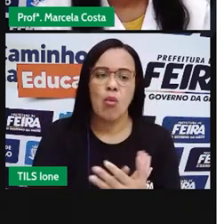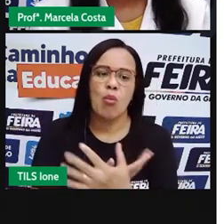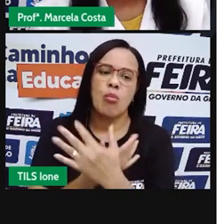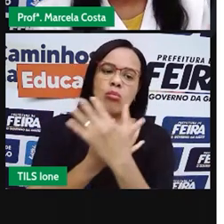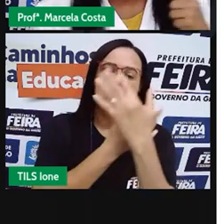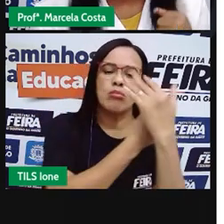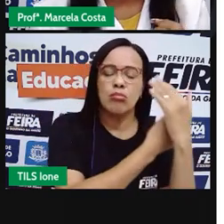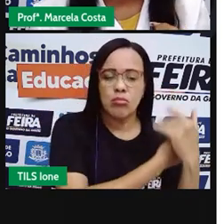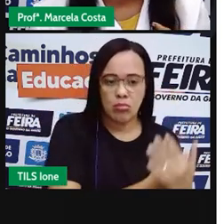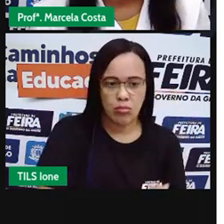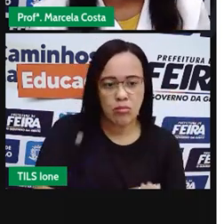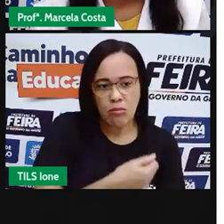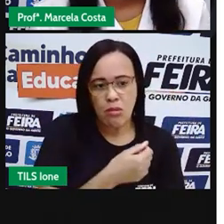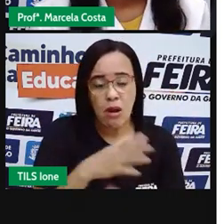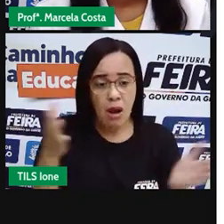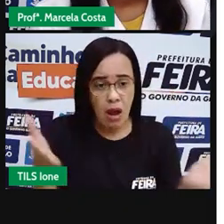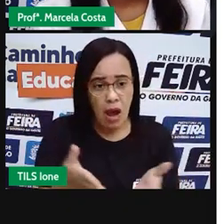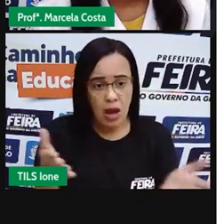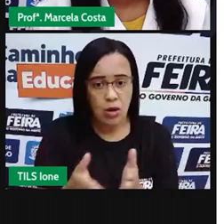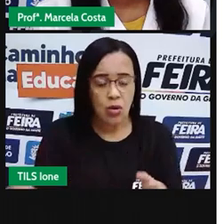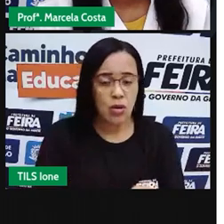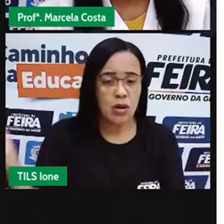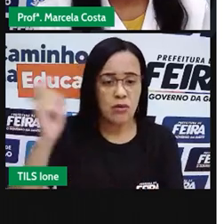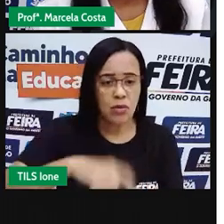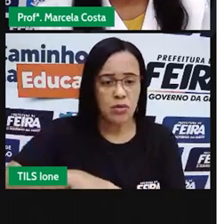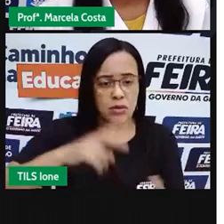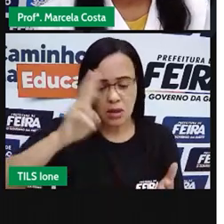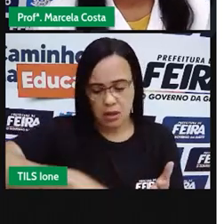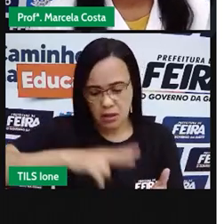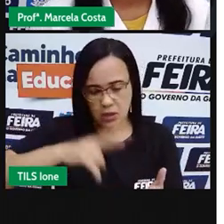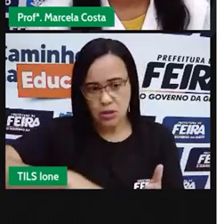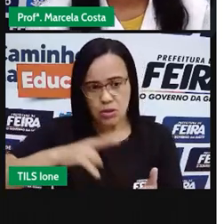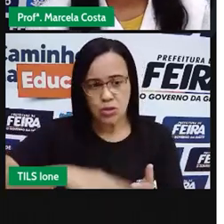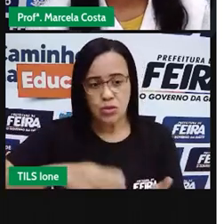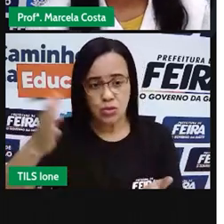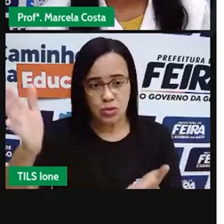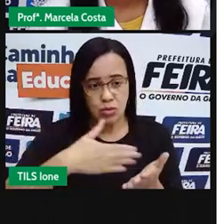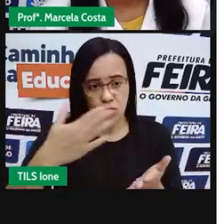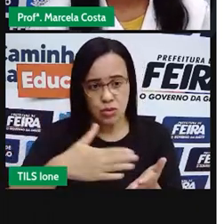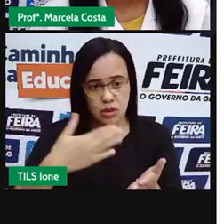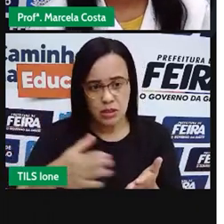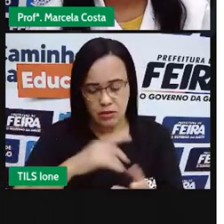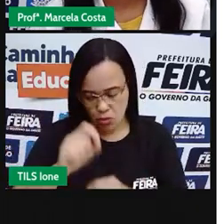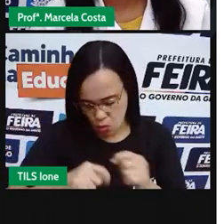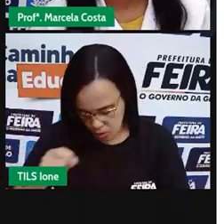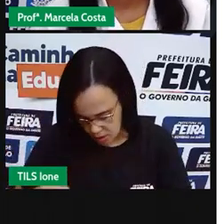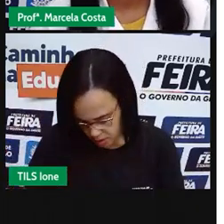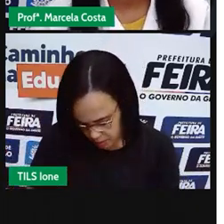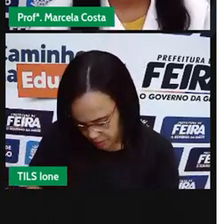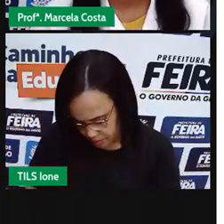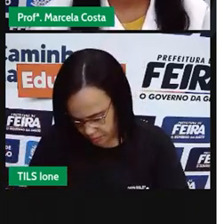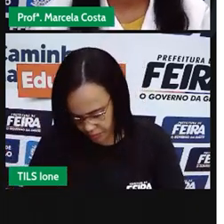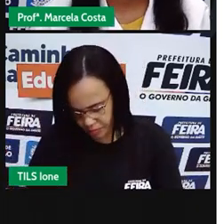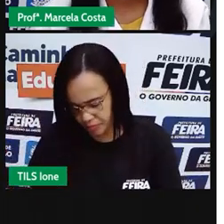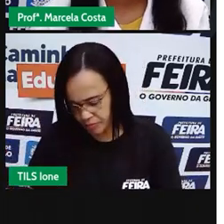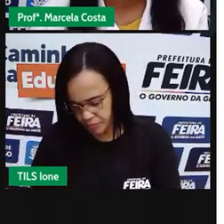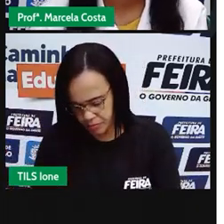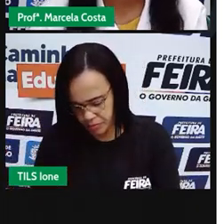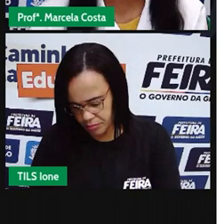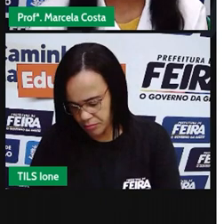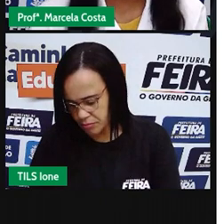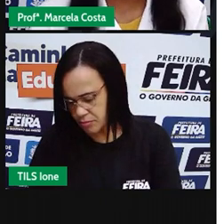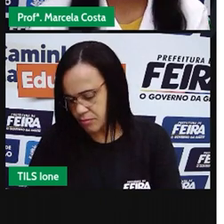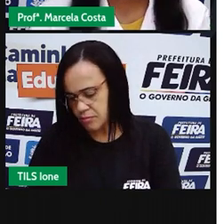Vamos retomar agora a leitura do livro de avestruz da zebra. Lembra que eu fiz a leitura até